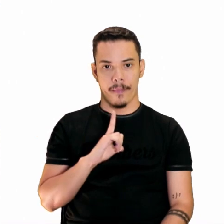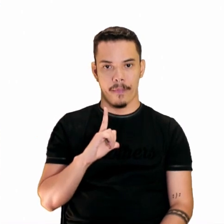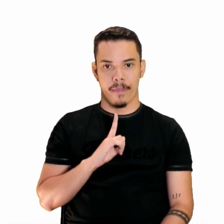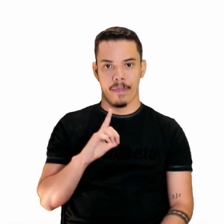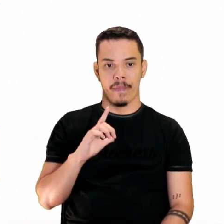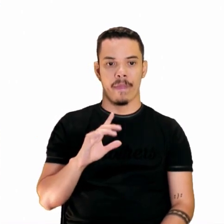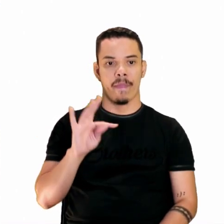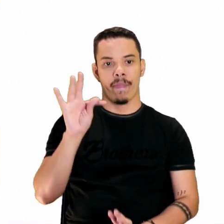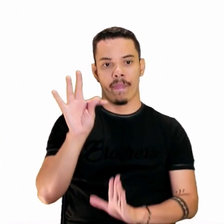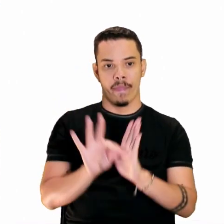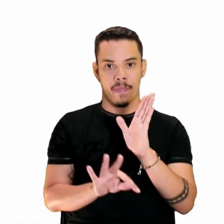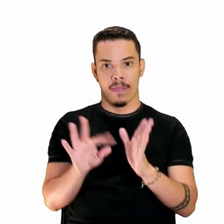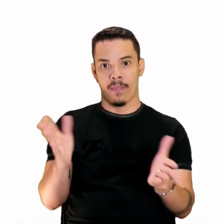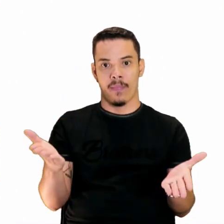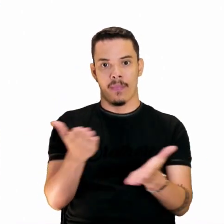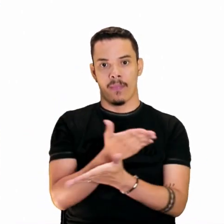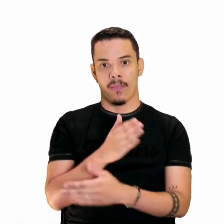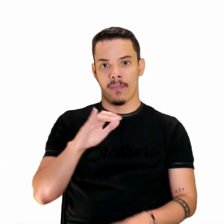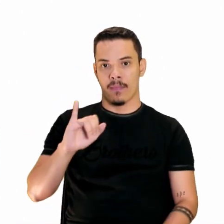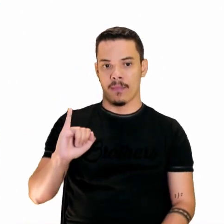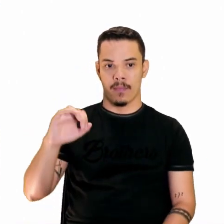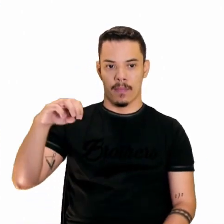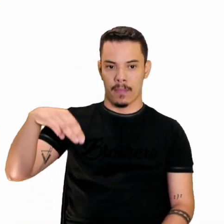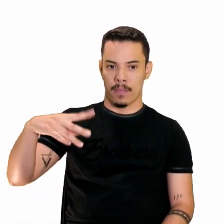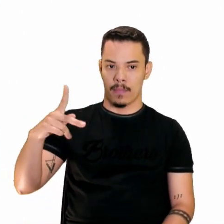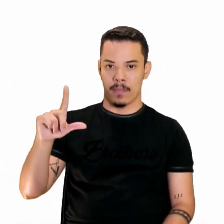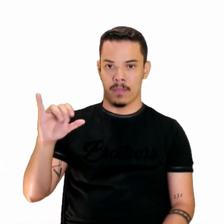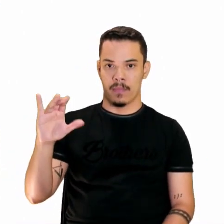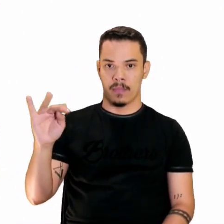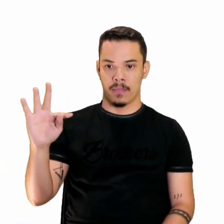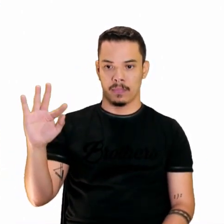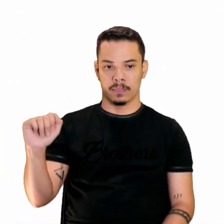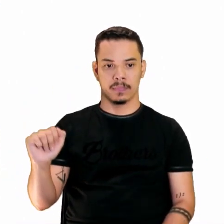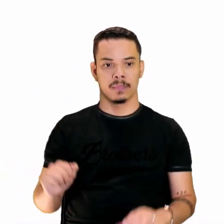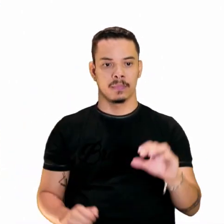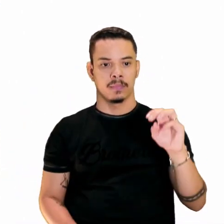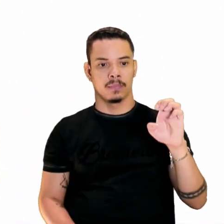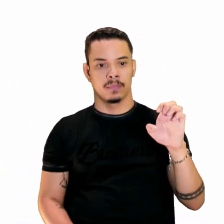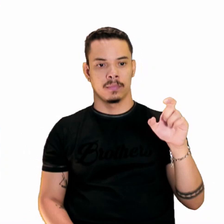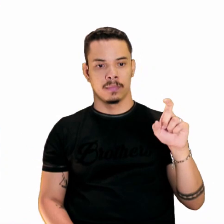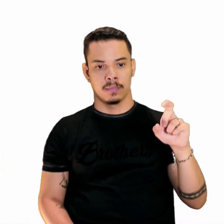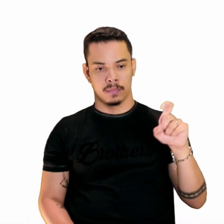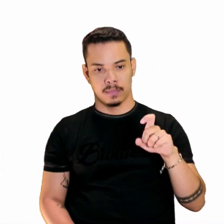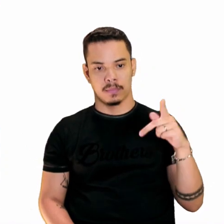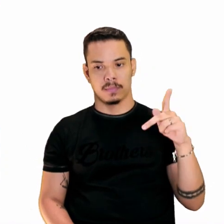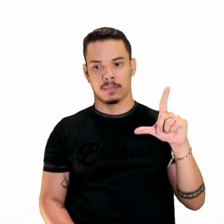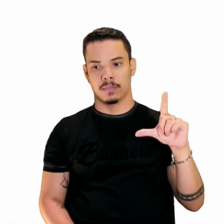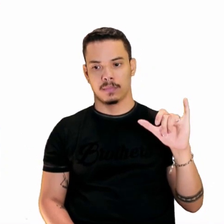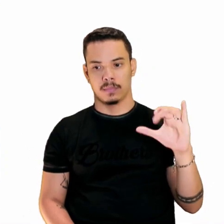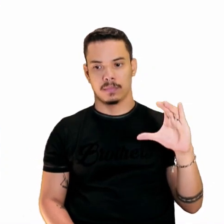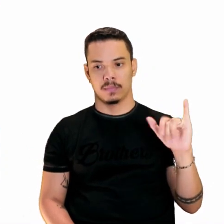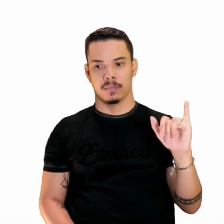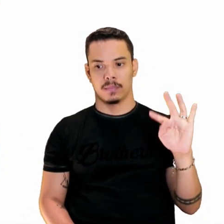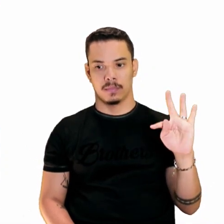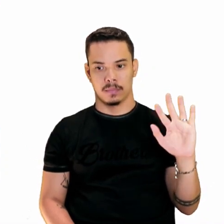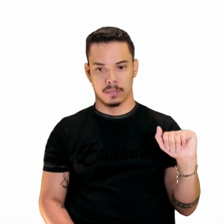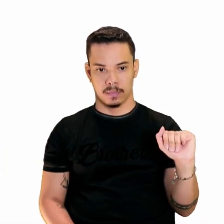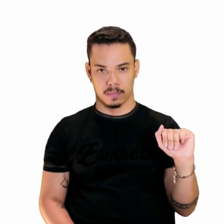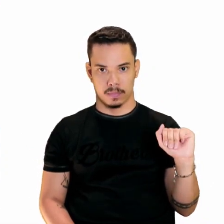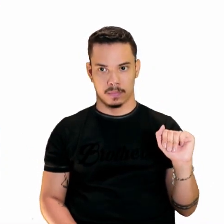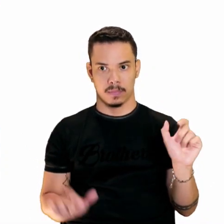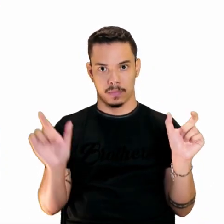intertextualidade implícita e intertextualidade explícita. Ah,